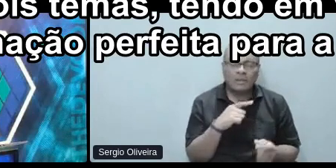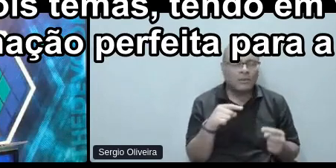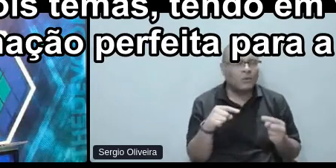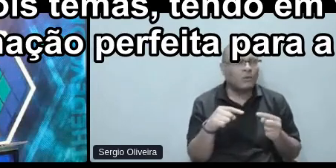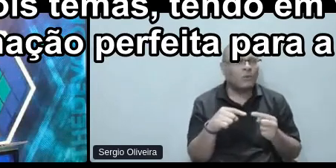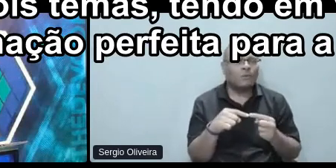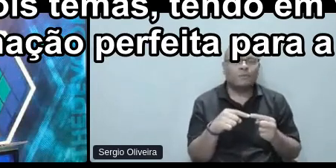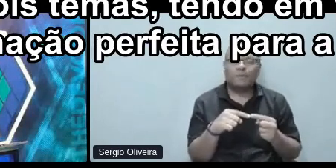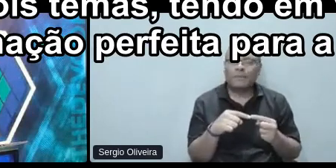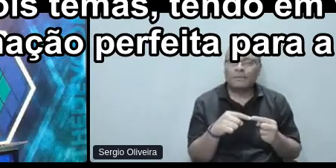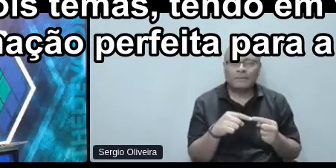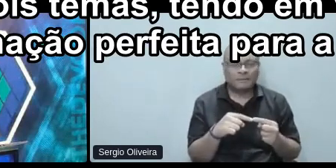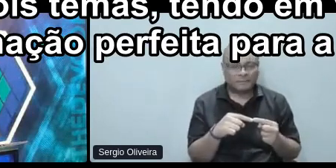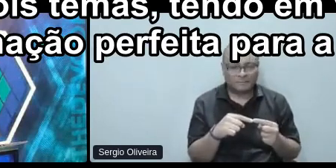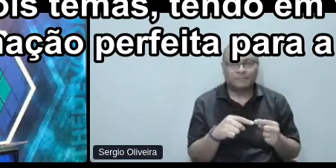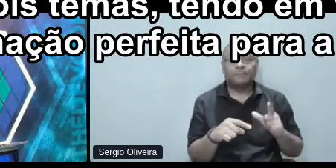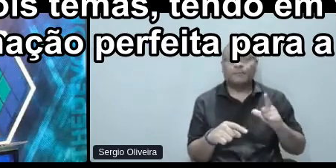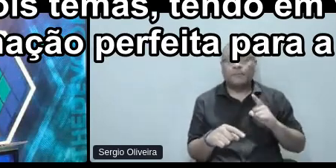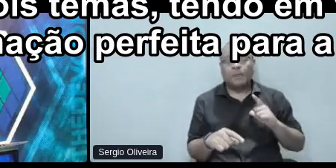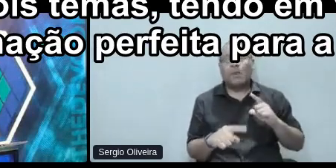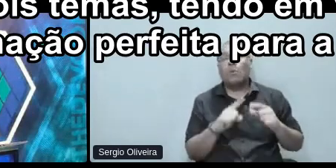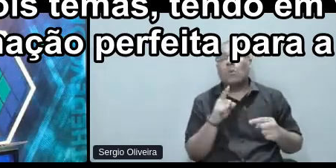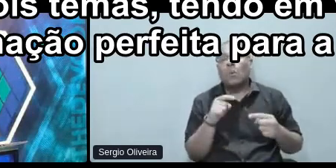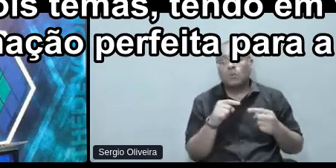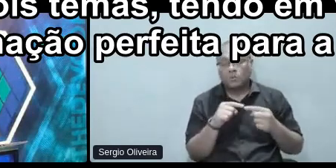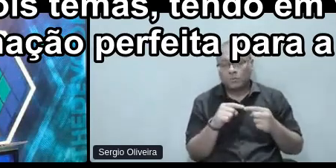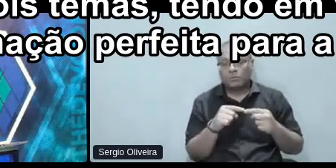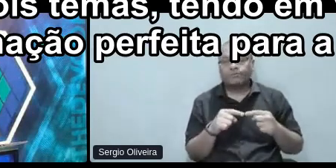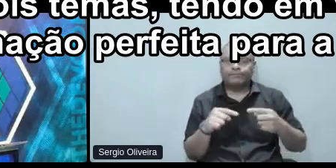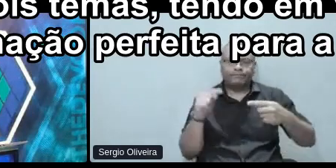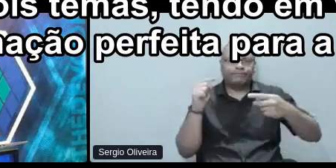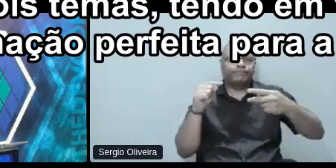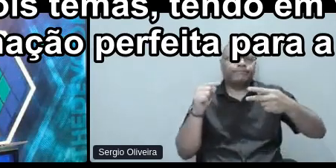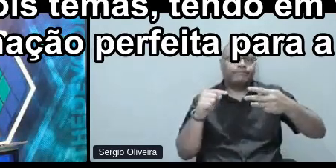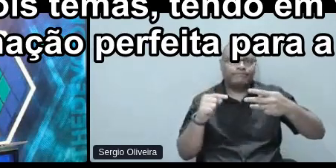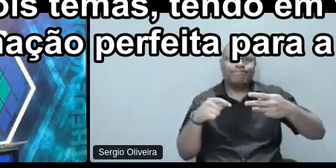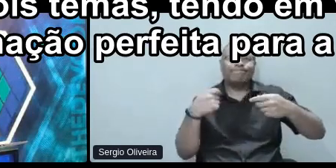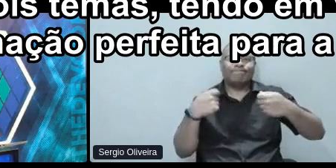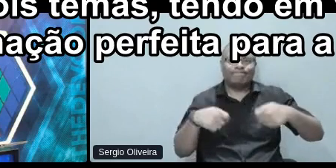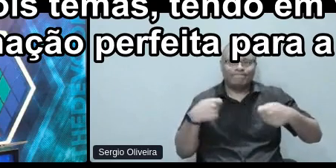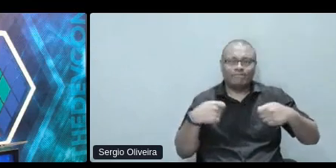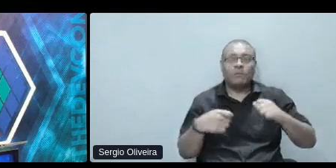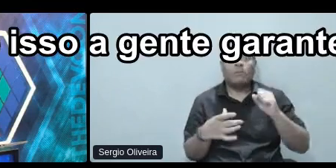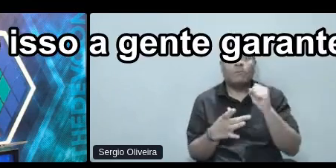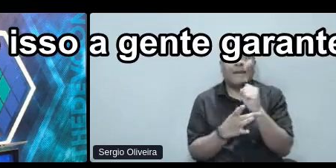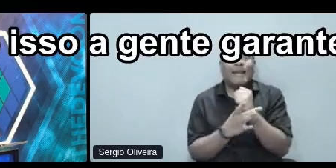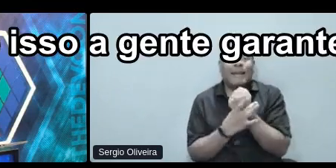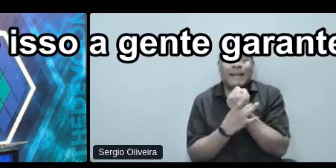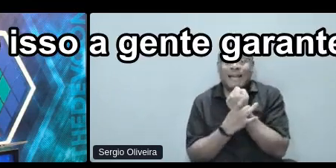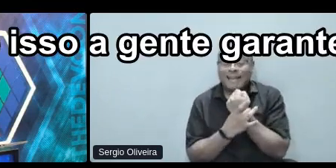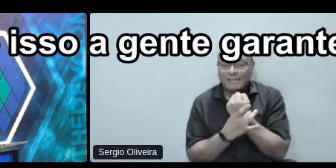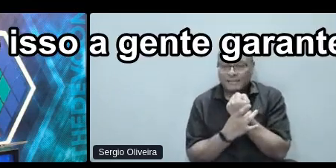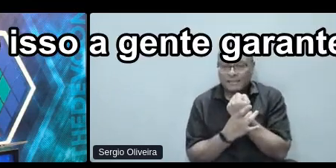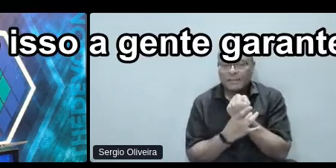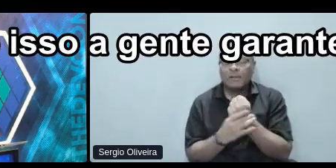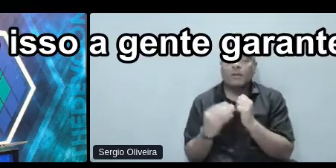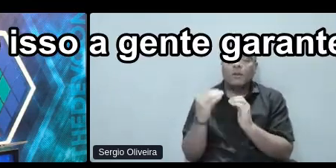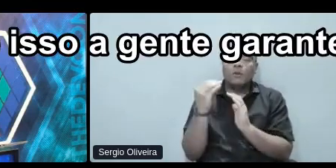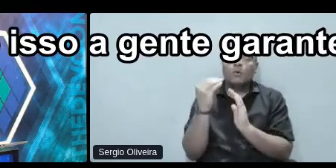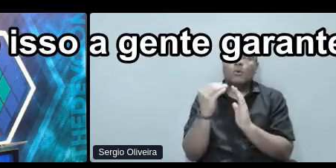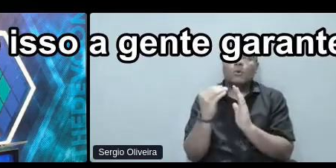temas, tendo vista que é uma combinação perfeita para a gente garantir um design